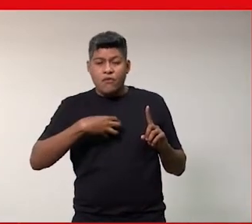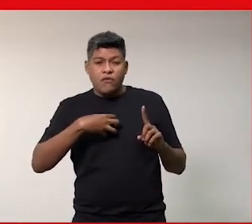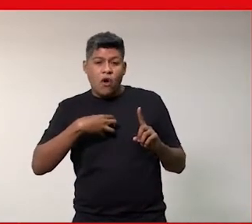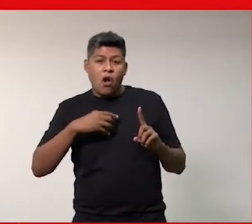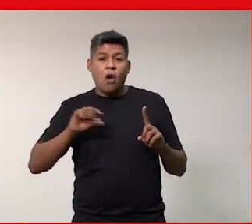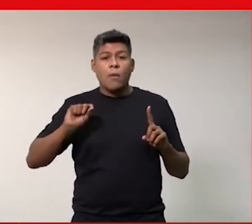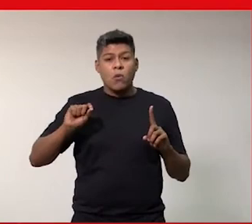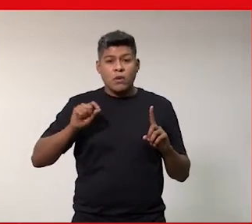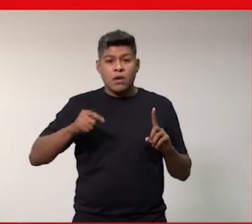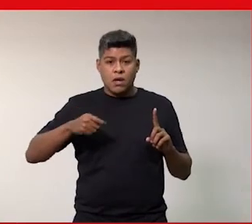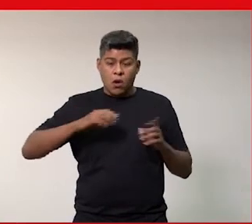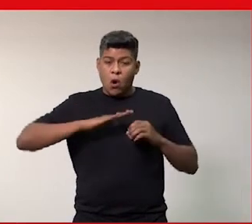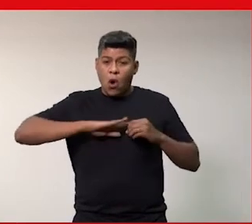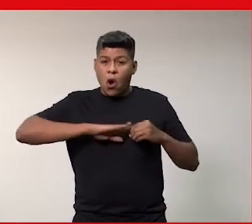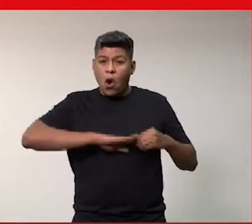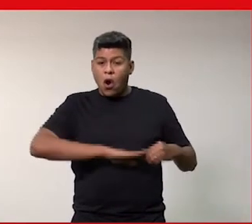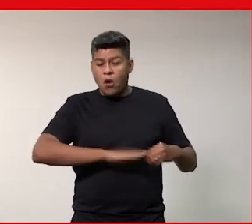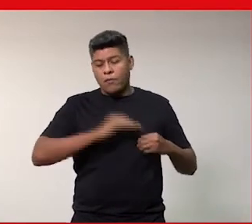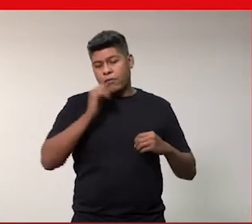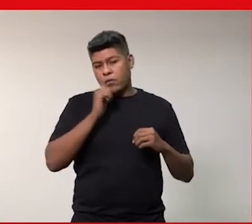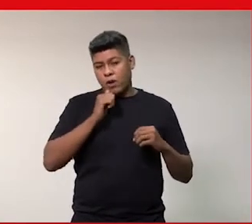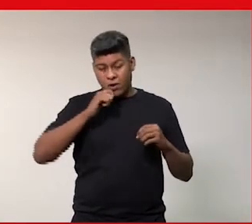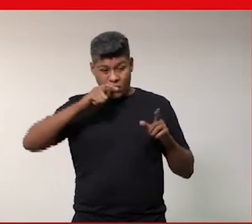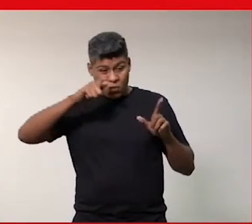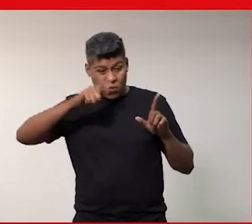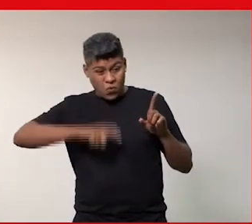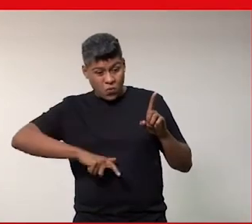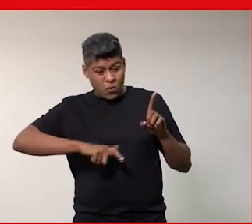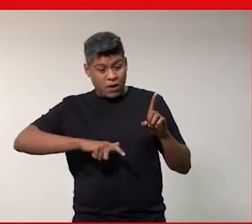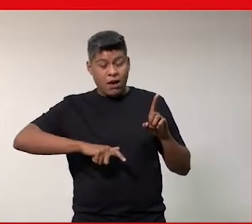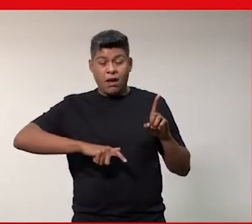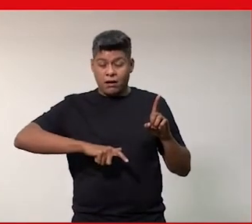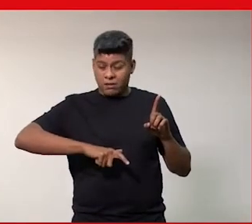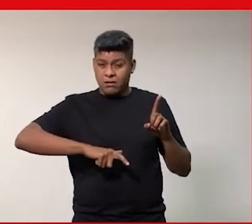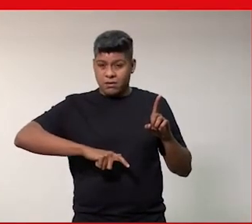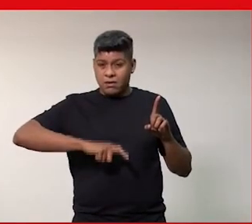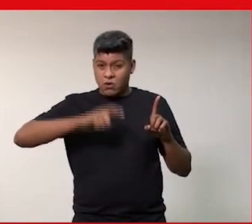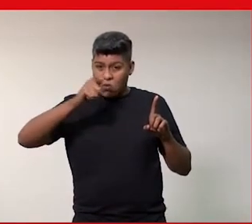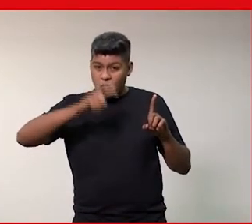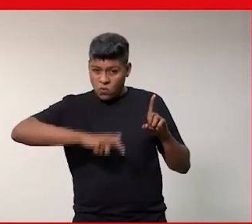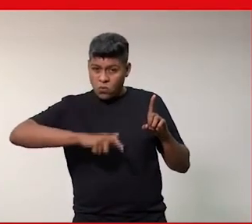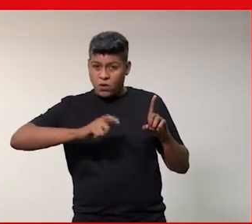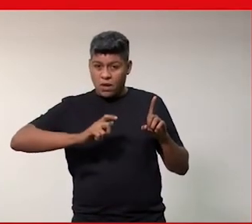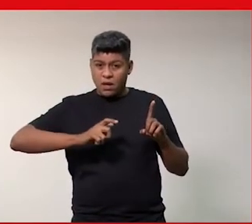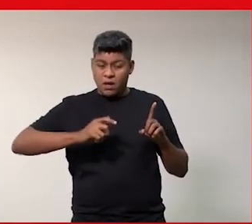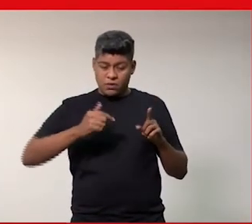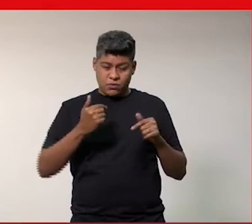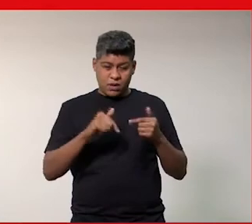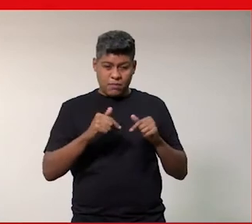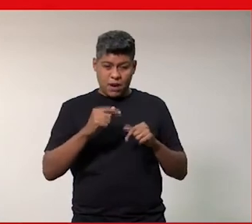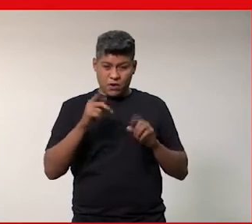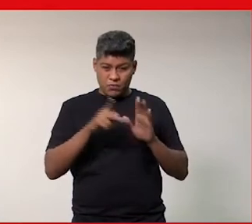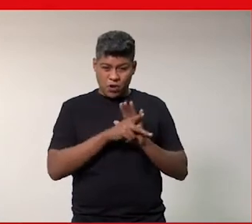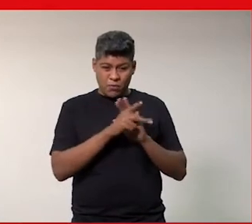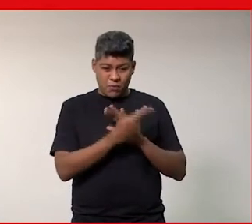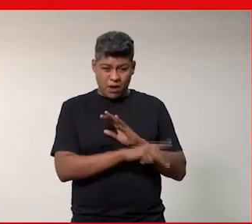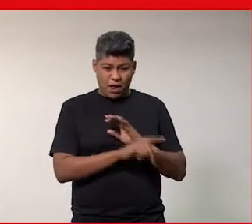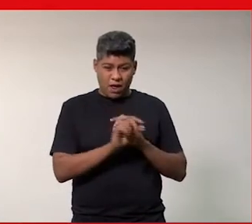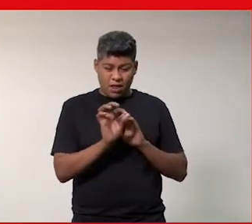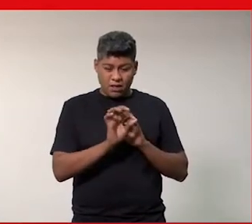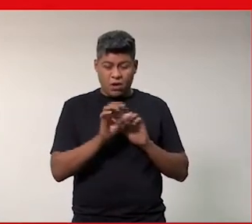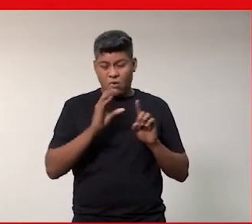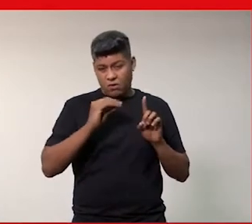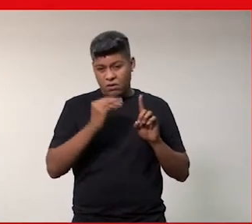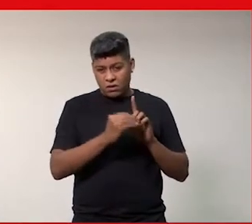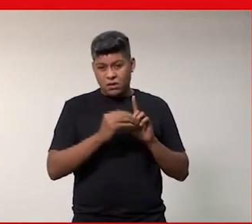de opressão da mulher de mostrar que aquele lugar o mundo do trabalho não é para ela então o assédio sexual também